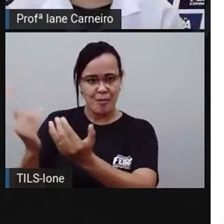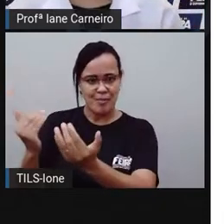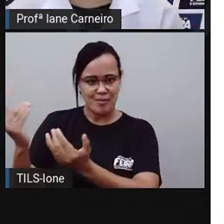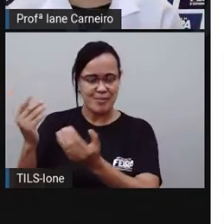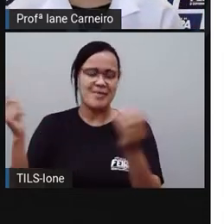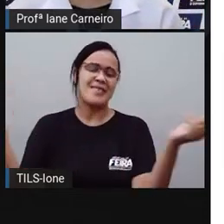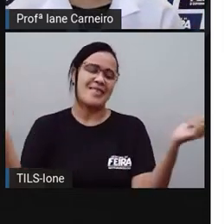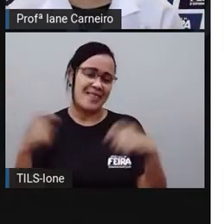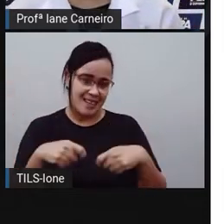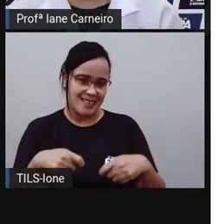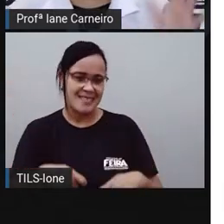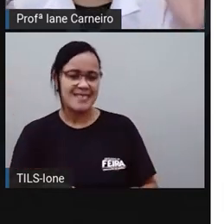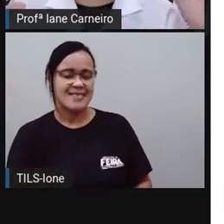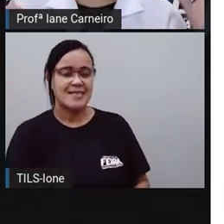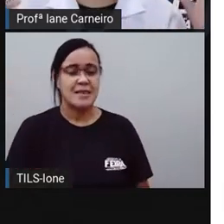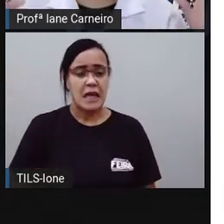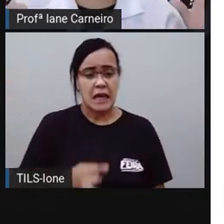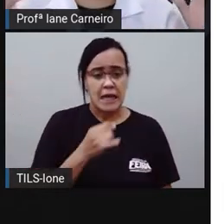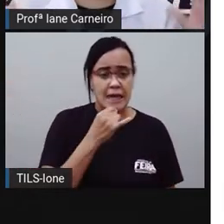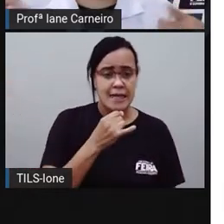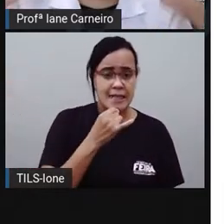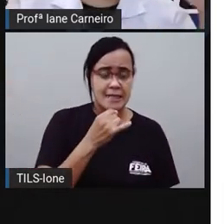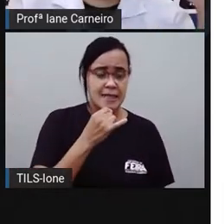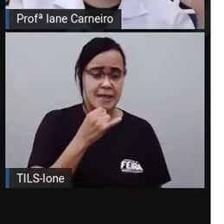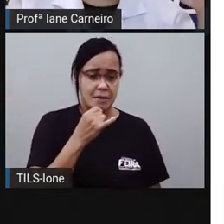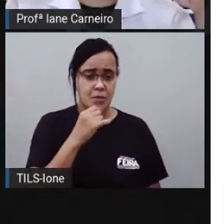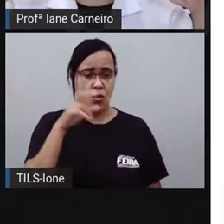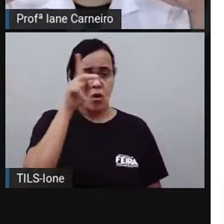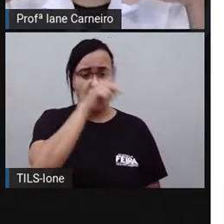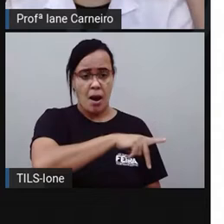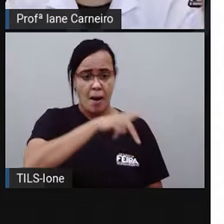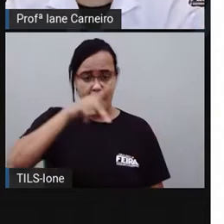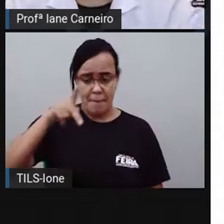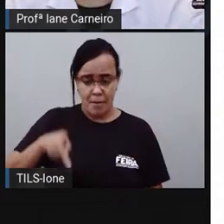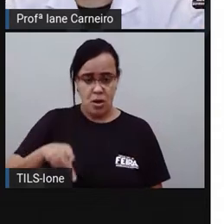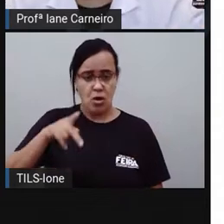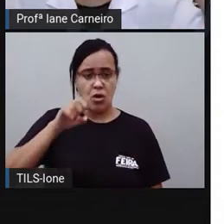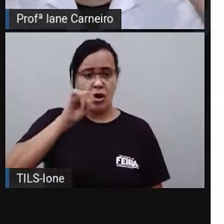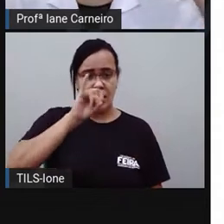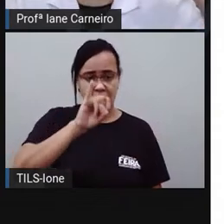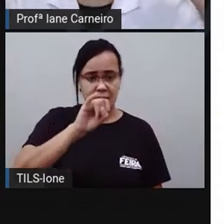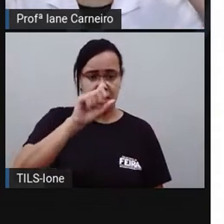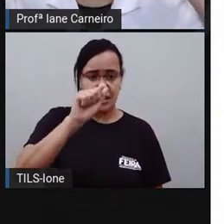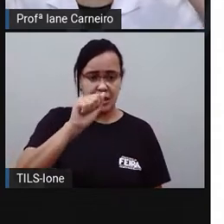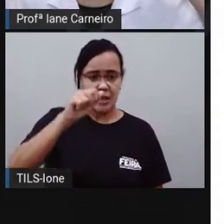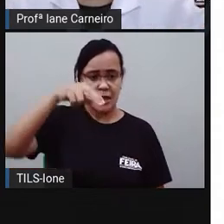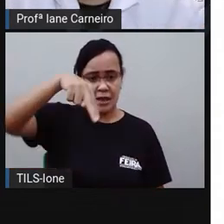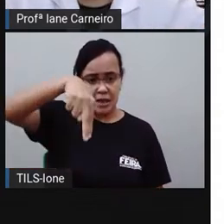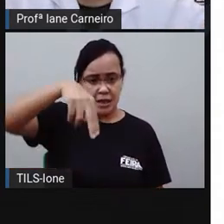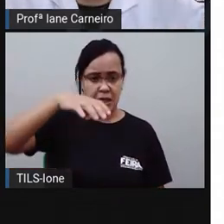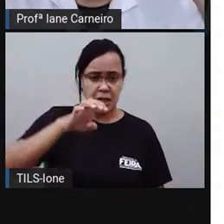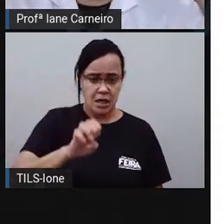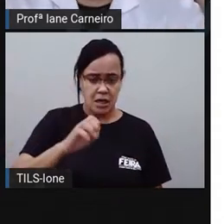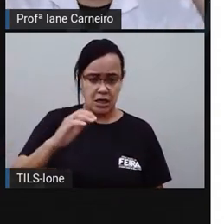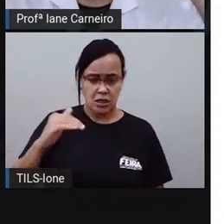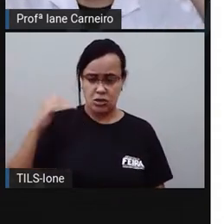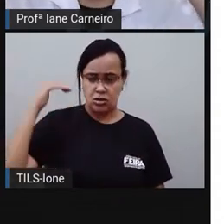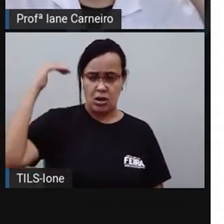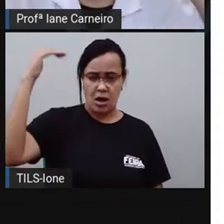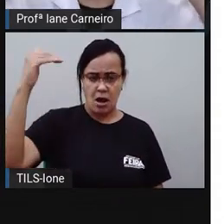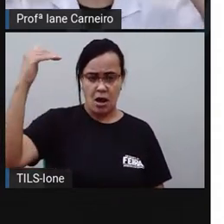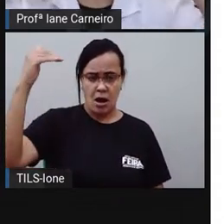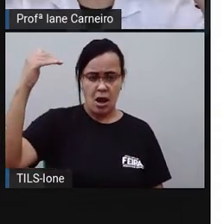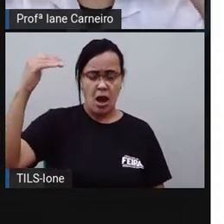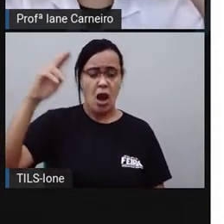a proiane. A proiane é mais alta ou mais baixa que a pro joana, né? Por